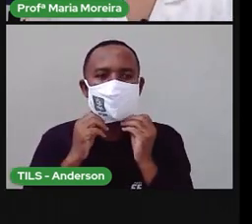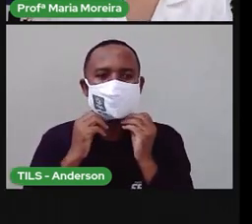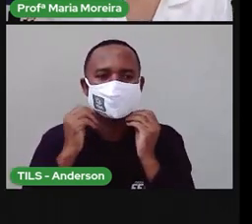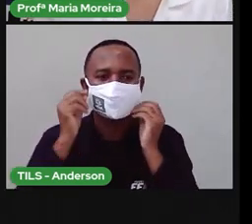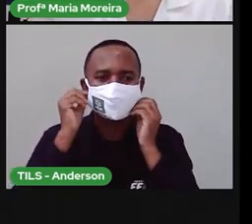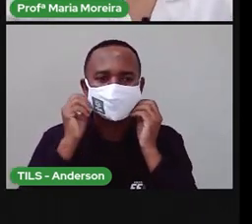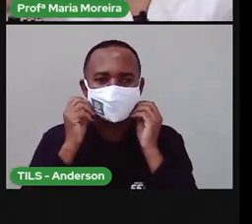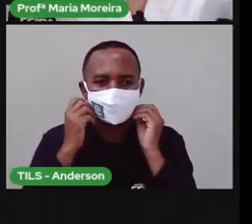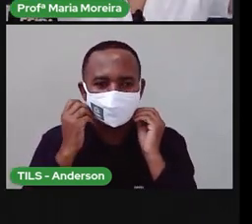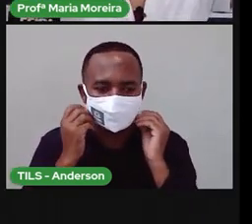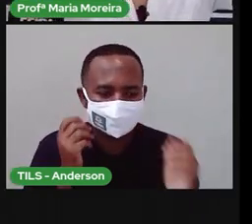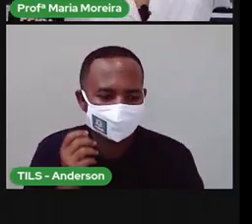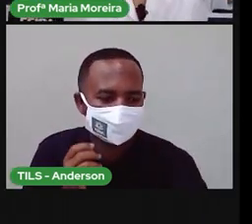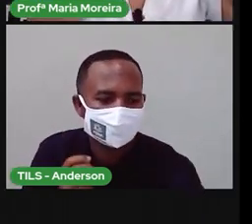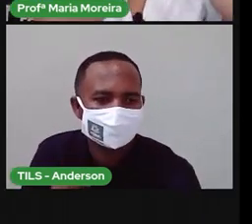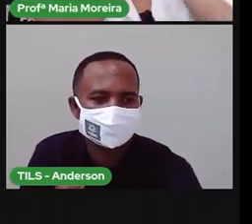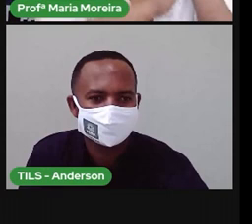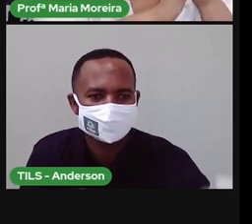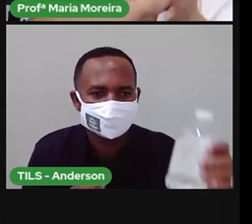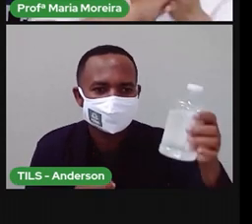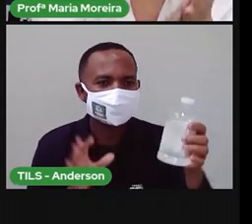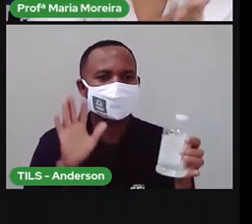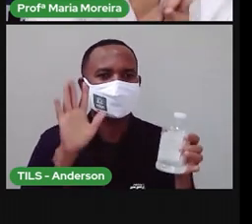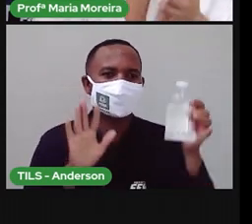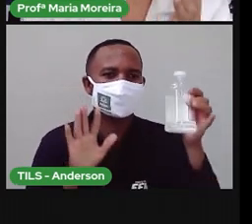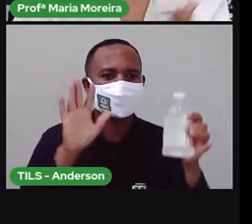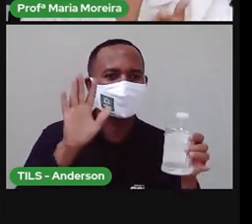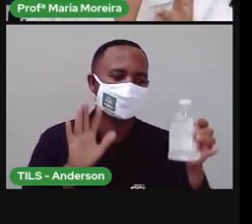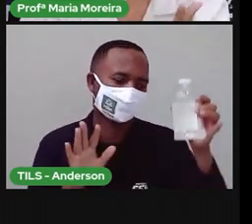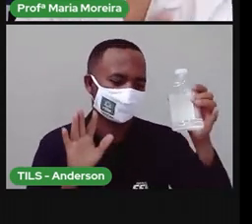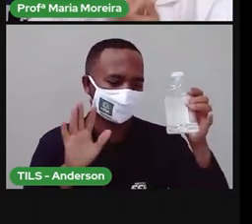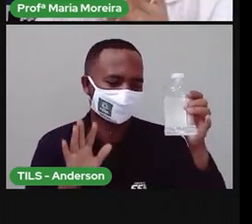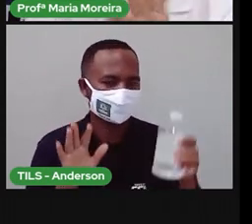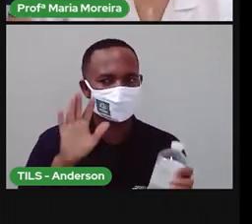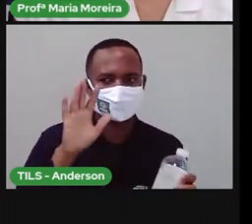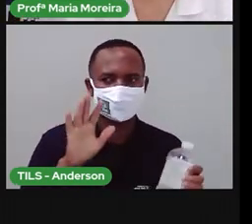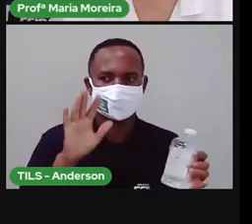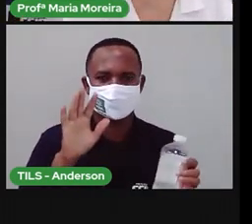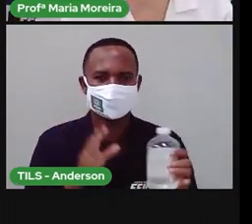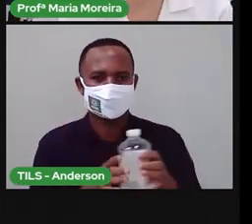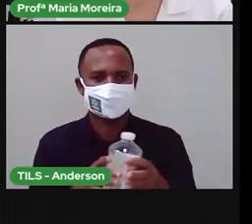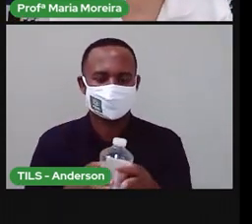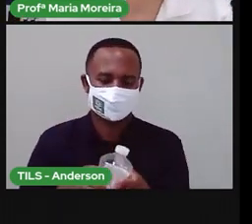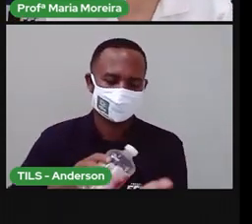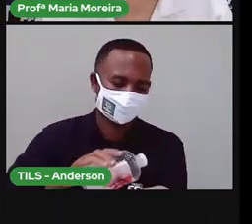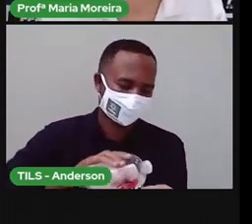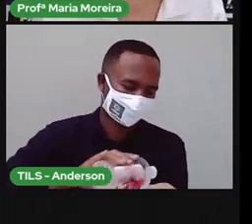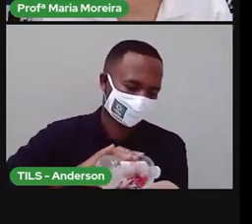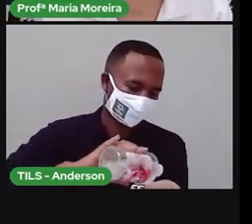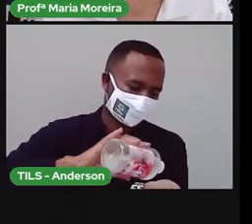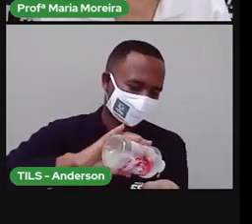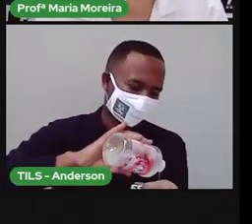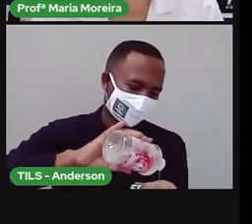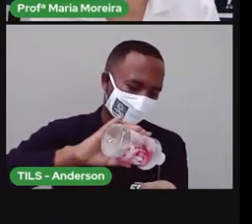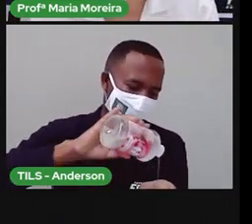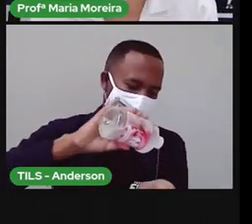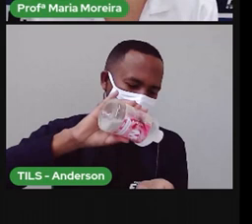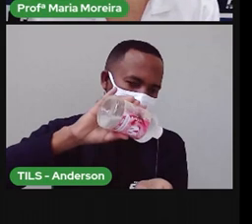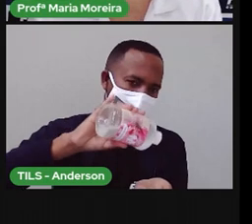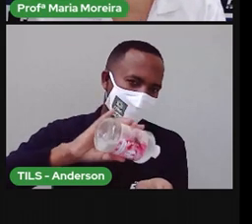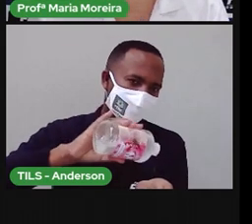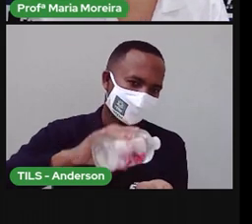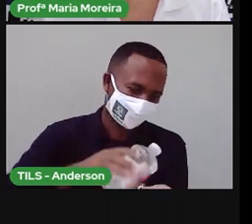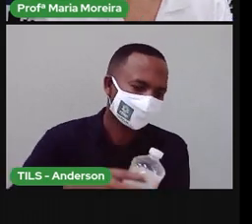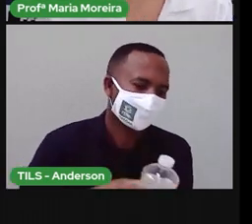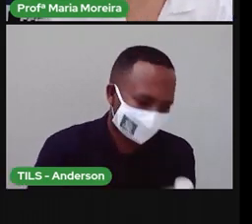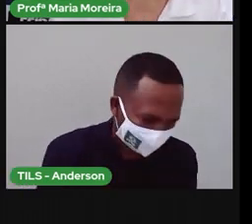Lava o quê? Lava as mãos, lavar uma mão, lavar outra. Você vai fazer essa música pra gente aprender, Anderson. ensinar